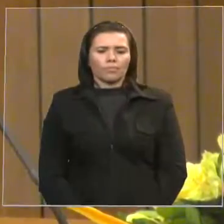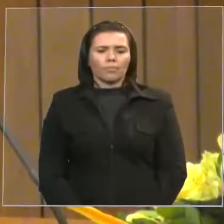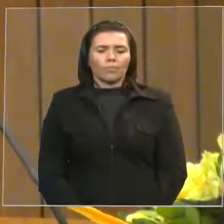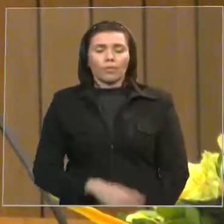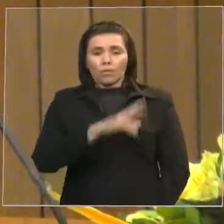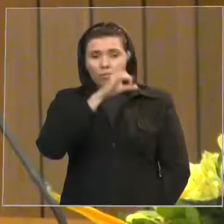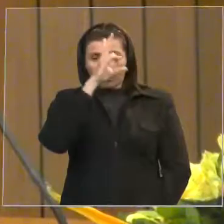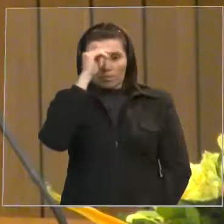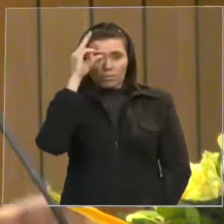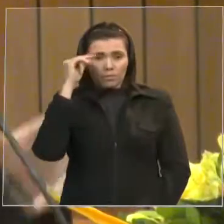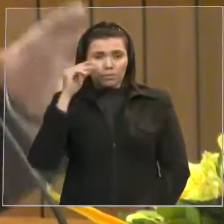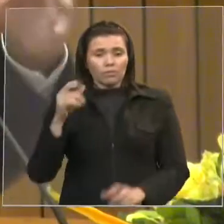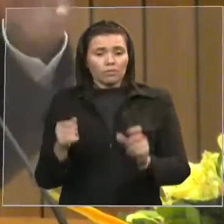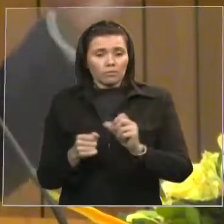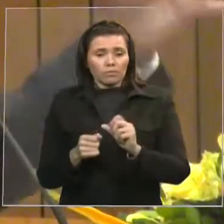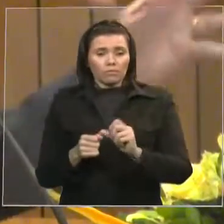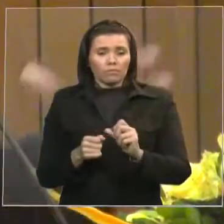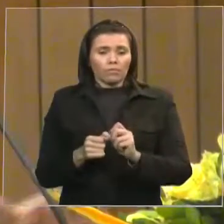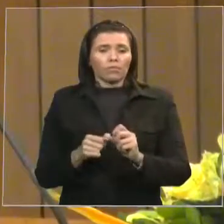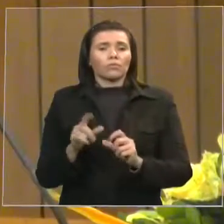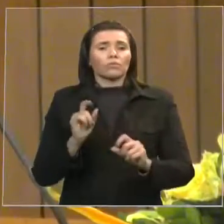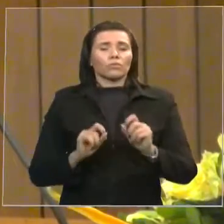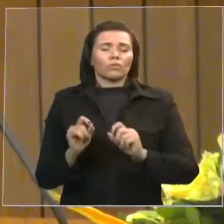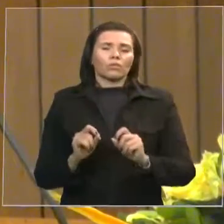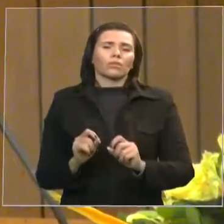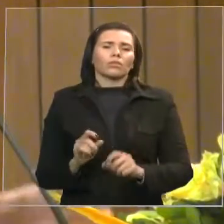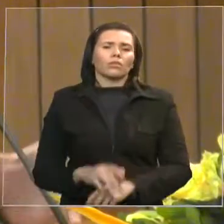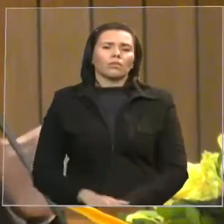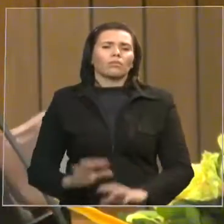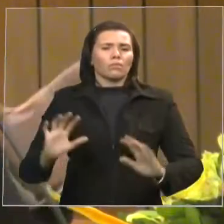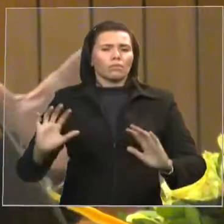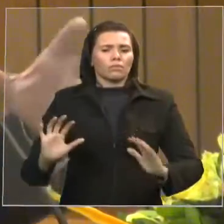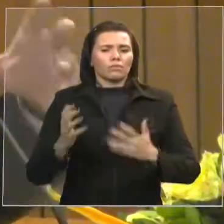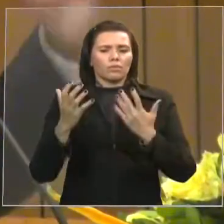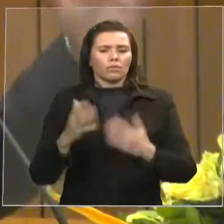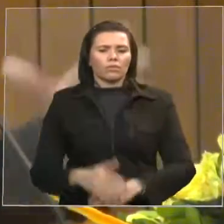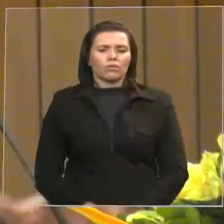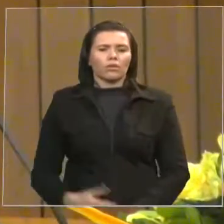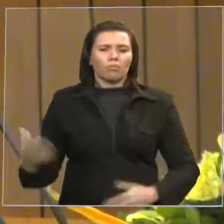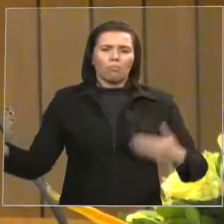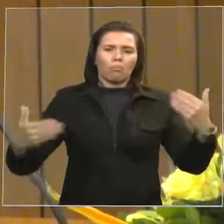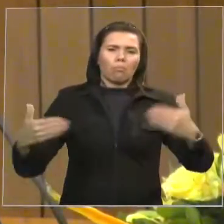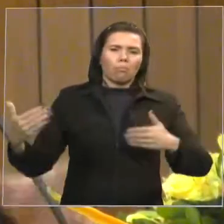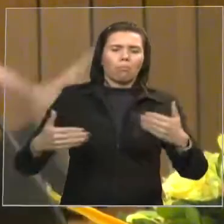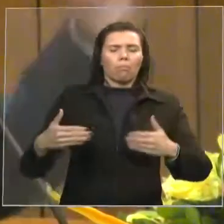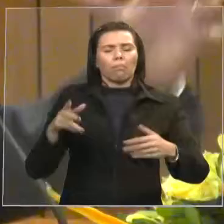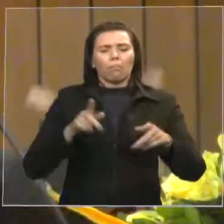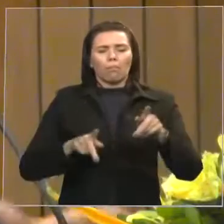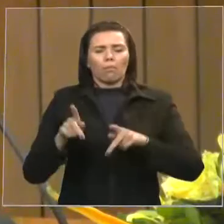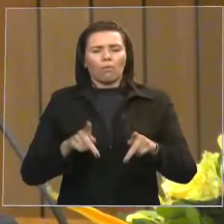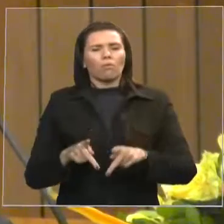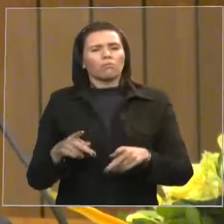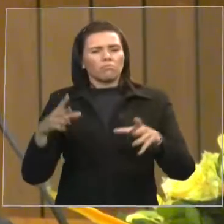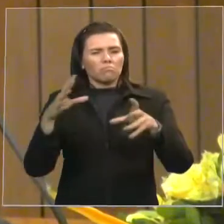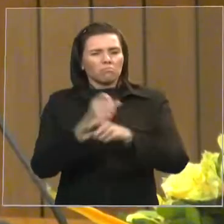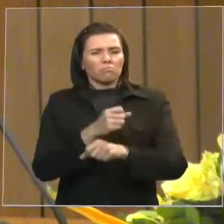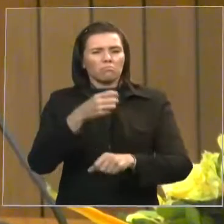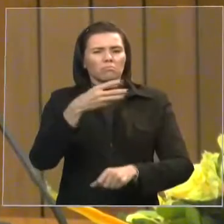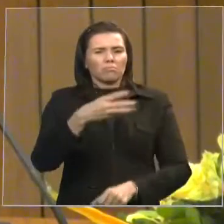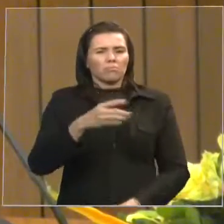ato político para receber a população que teve presente cerca de 3 mil pessoas